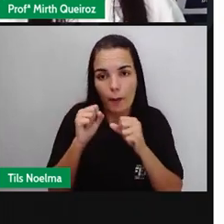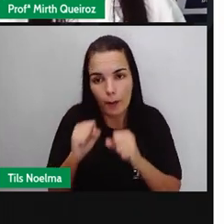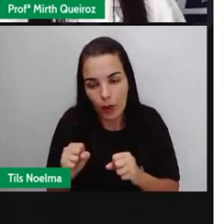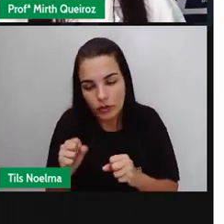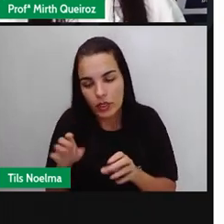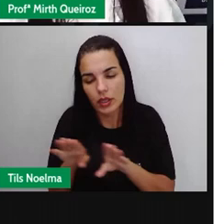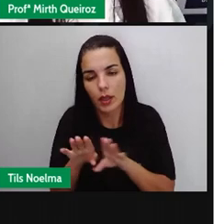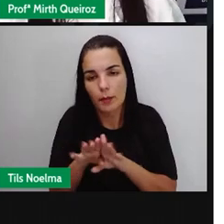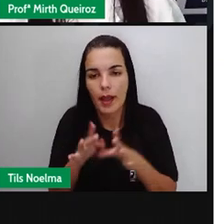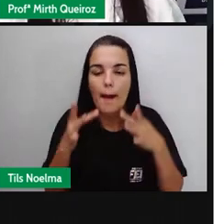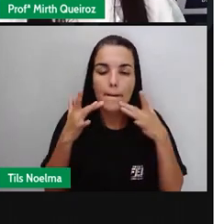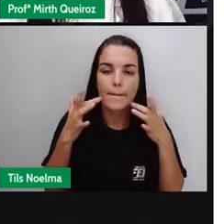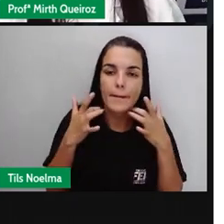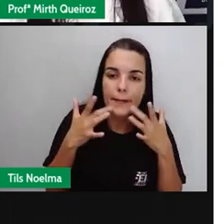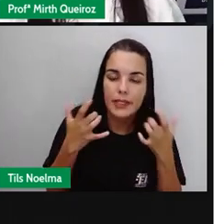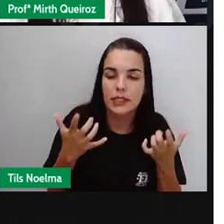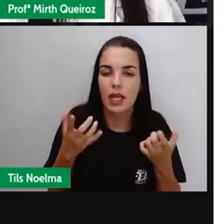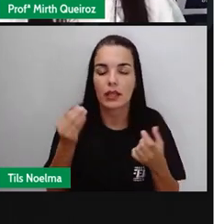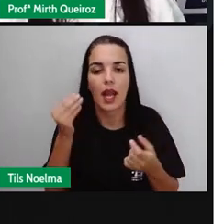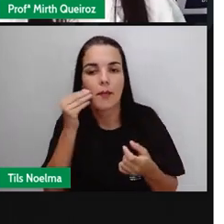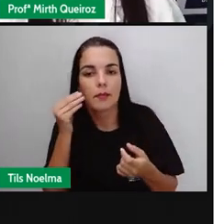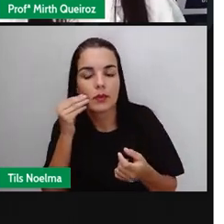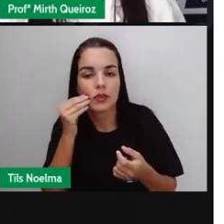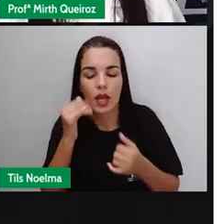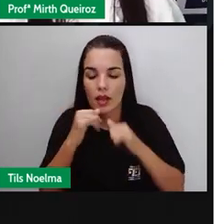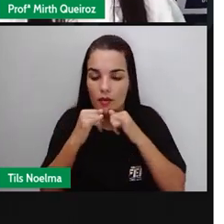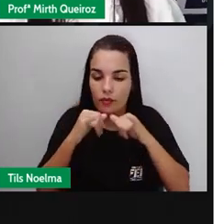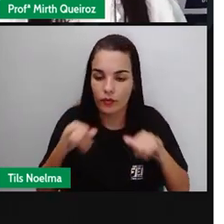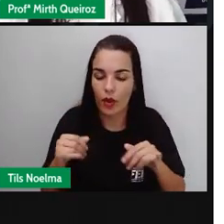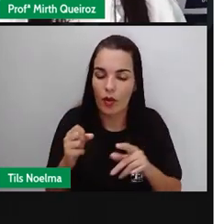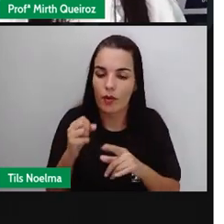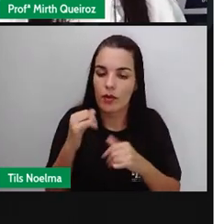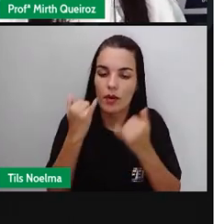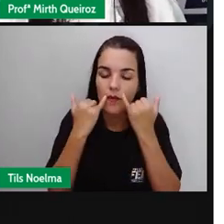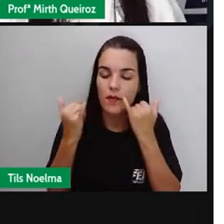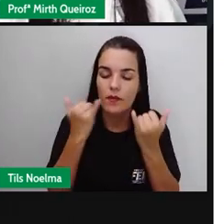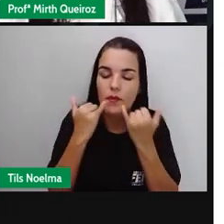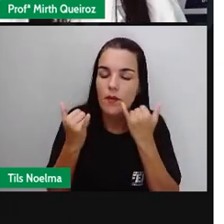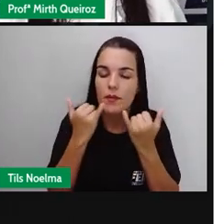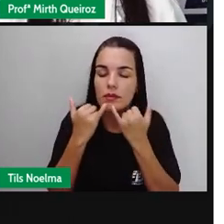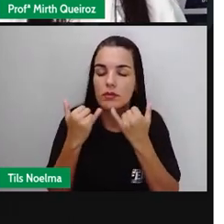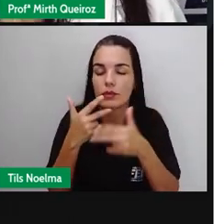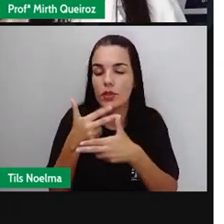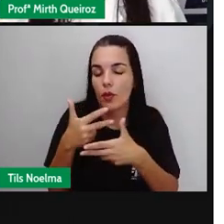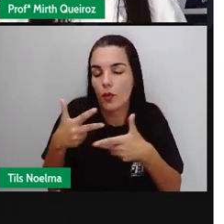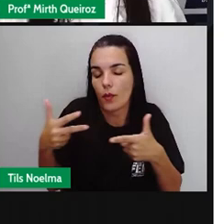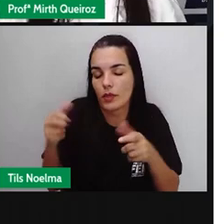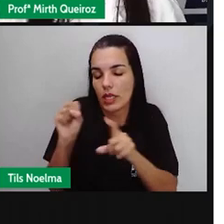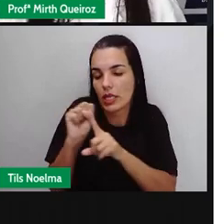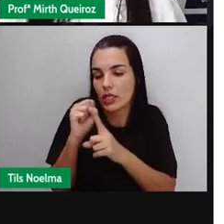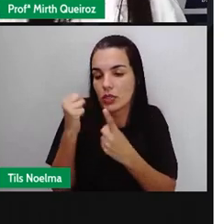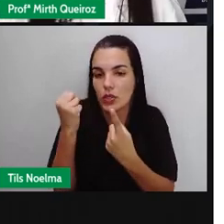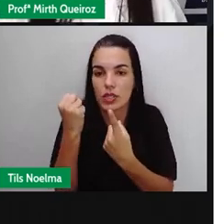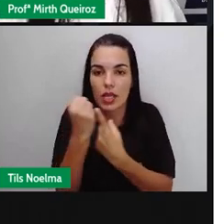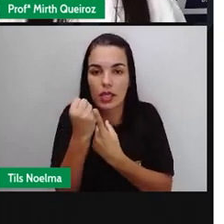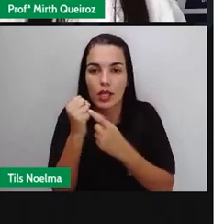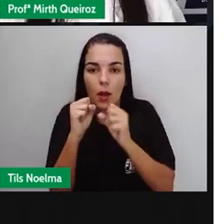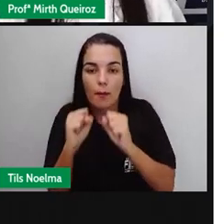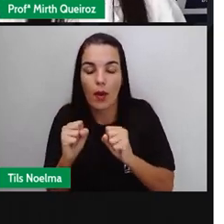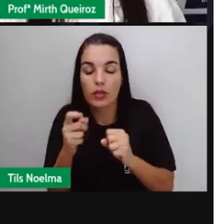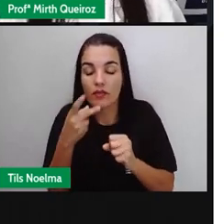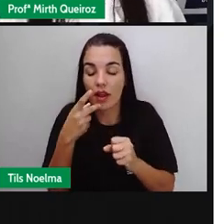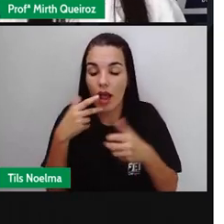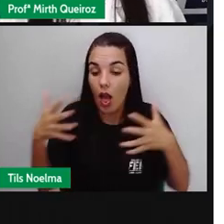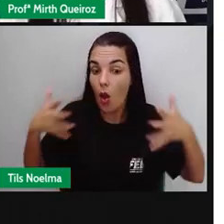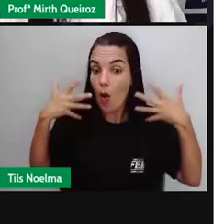para representar informações que são pertinentes à sociedade. Que pode se dizer, pode se falar sobre o clima de